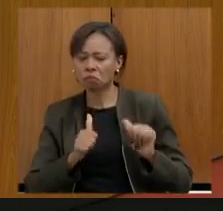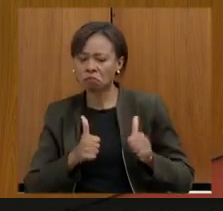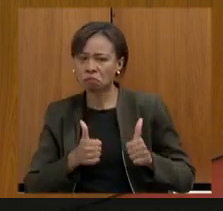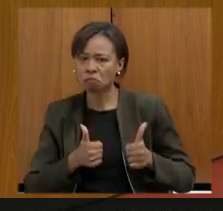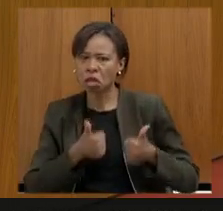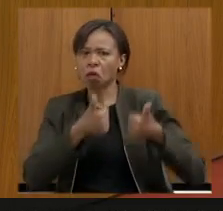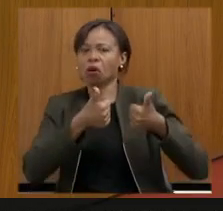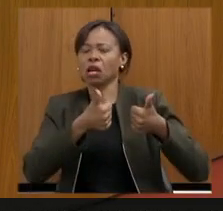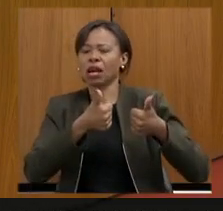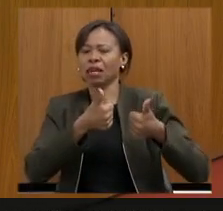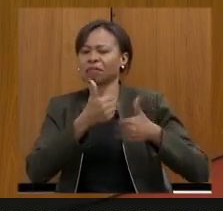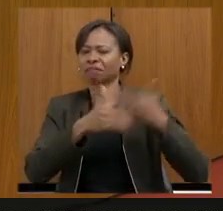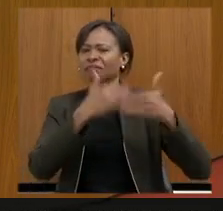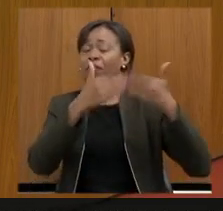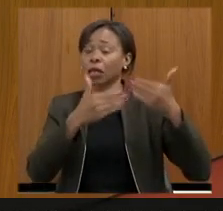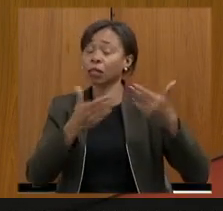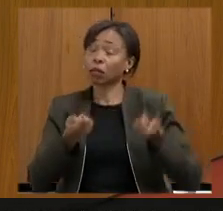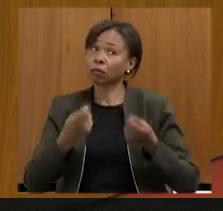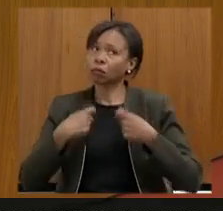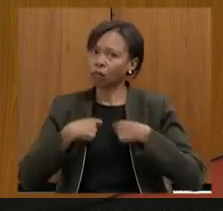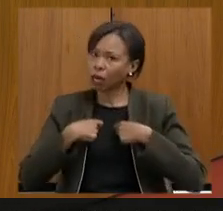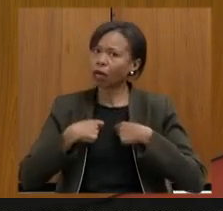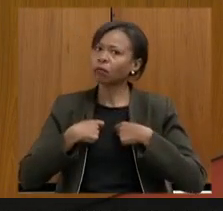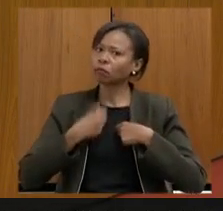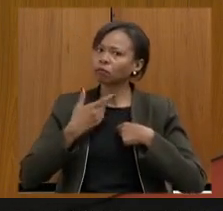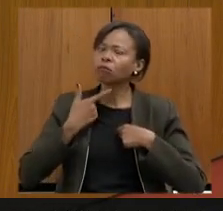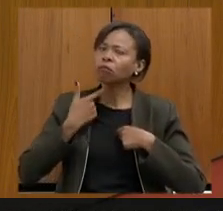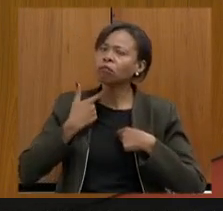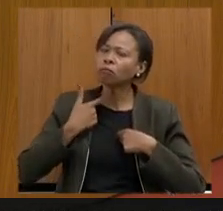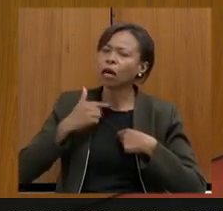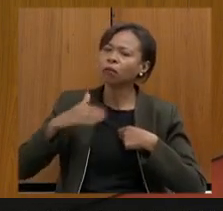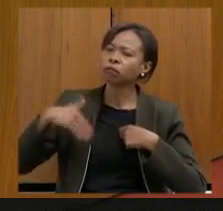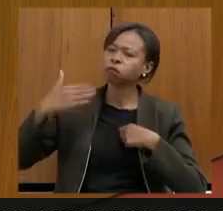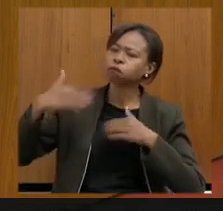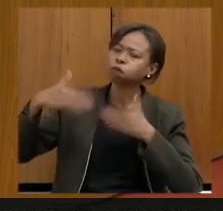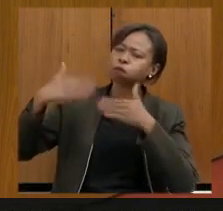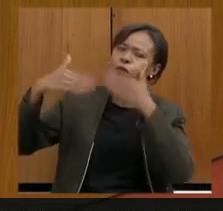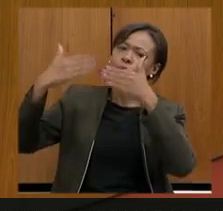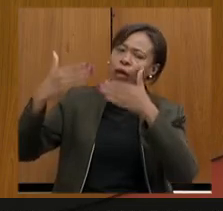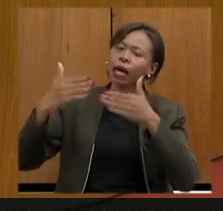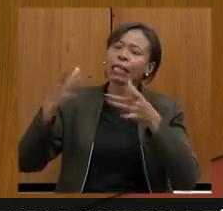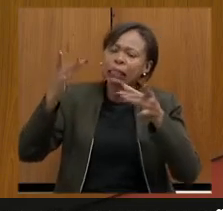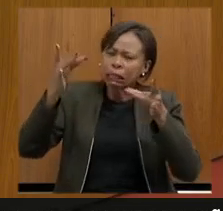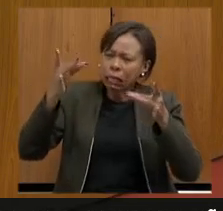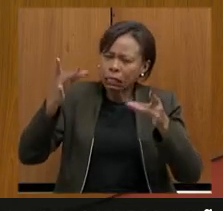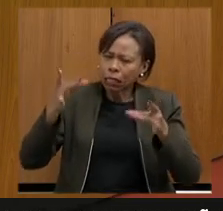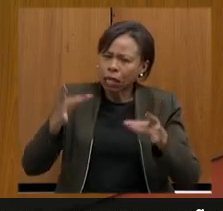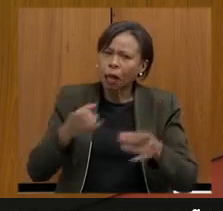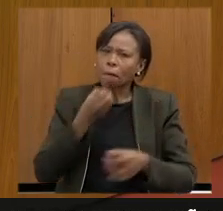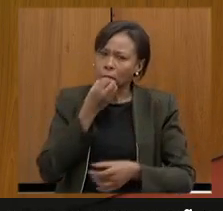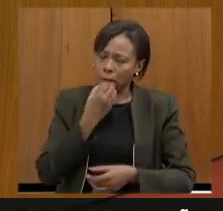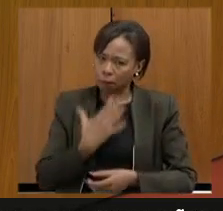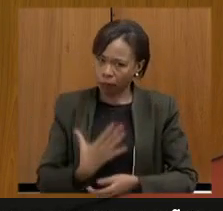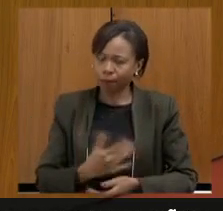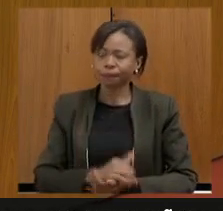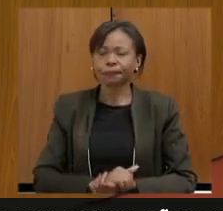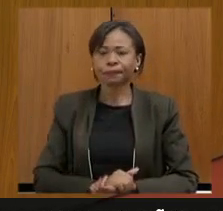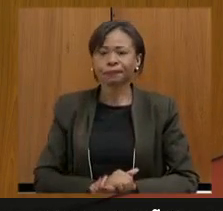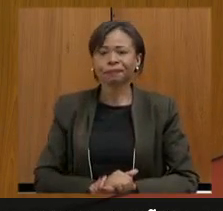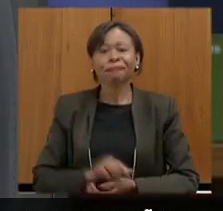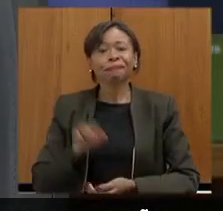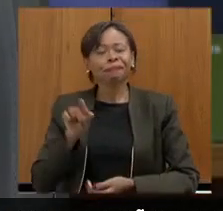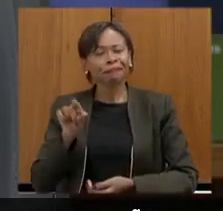dá mais desejo de avançar e com essa certeza da preocupação no detalhe é muito legal esse seu